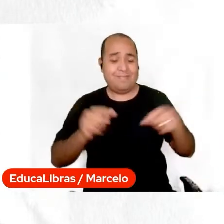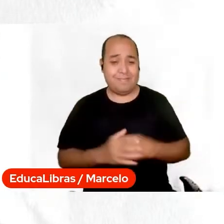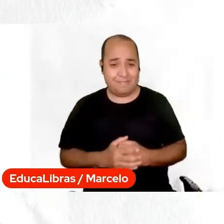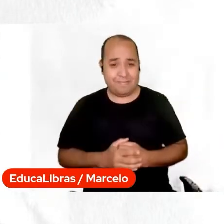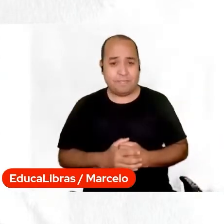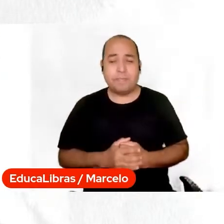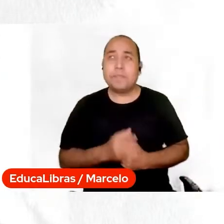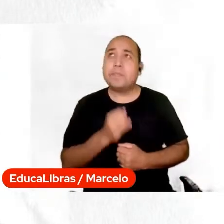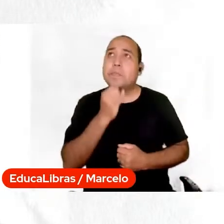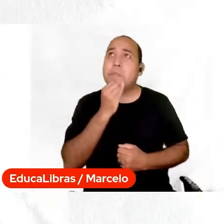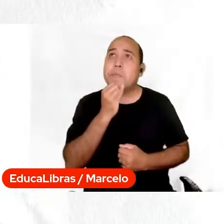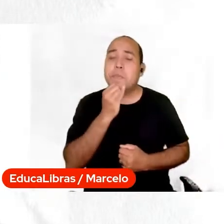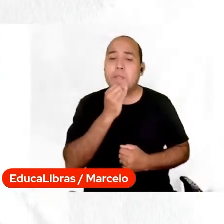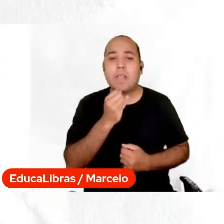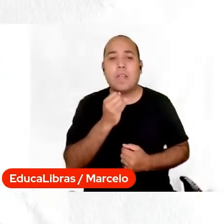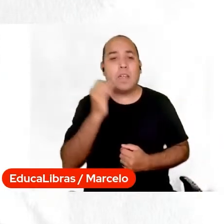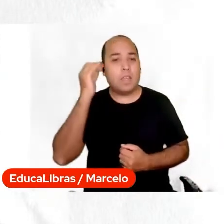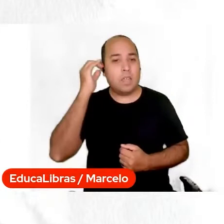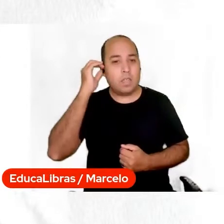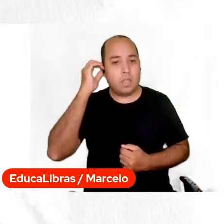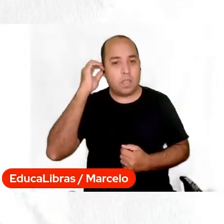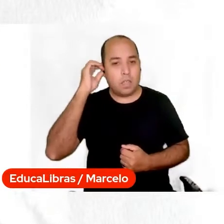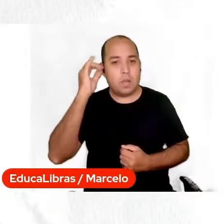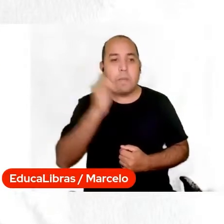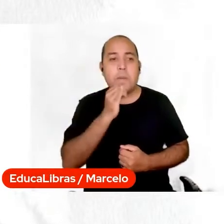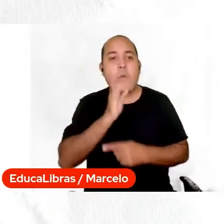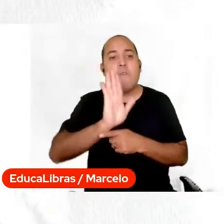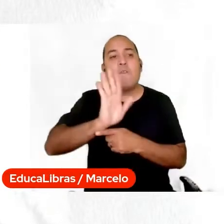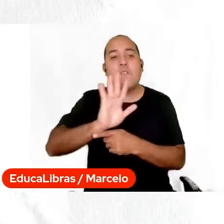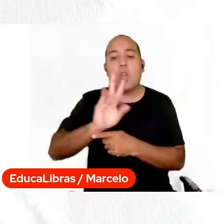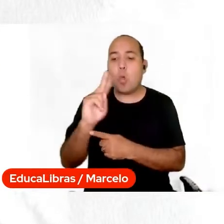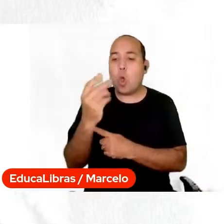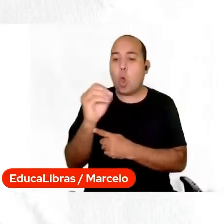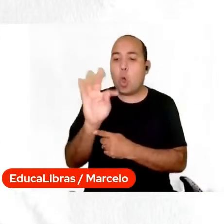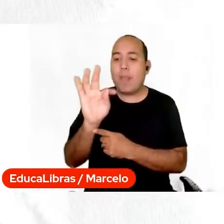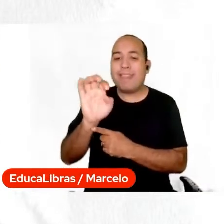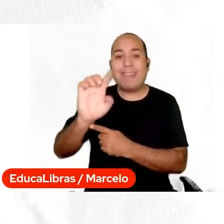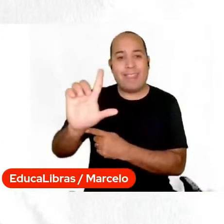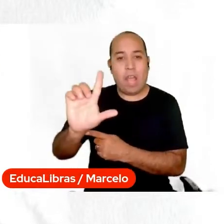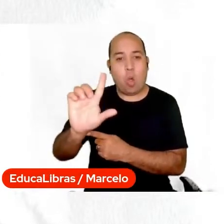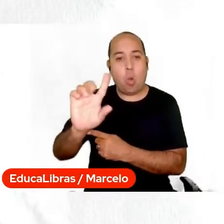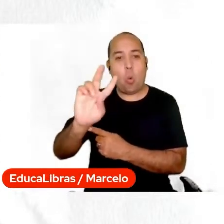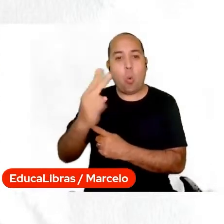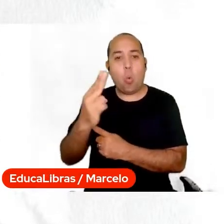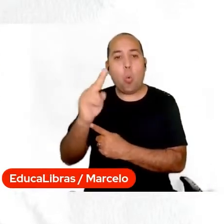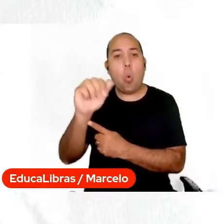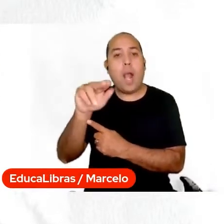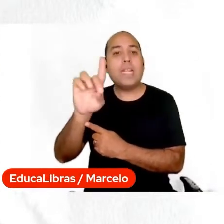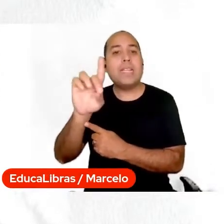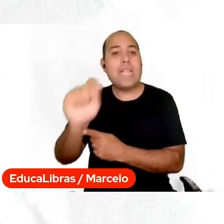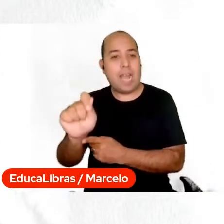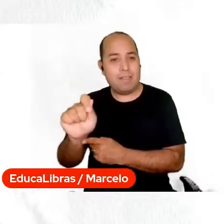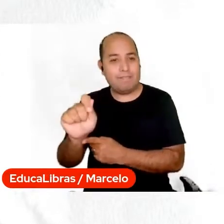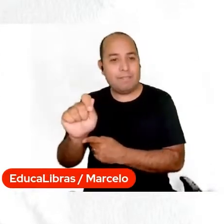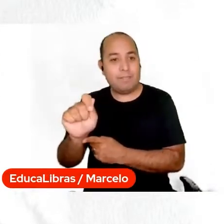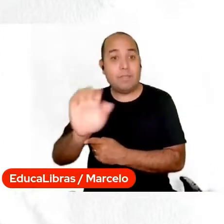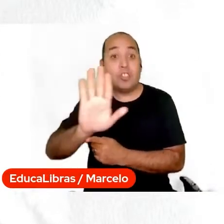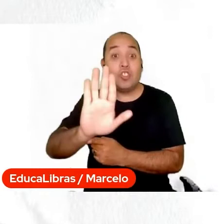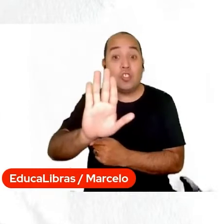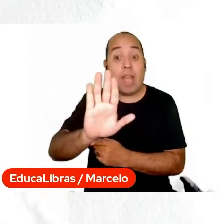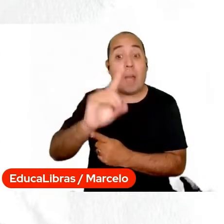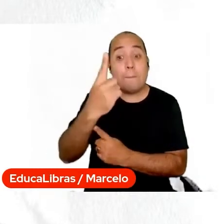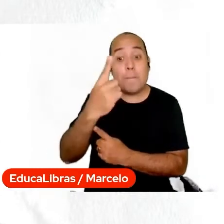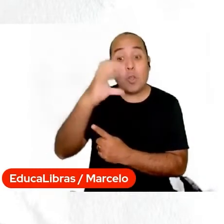articulando com, por exemplo, o filme Hotel Ruanda. E é que aí já se passa a década de 90, a gente já tem a declaração. E aí,